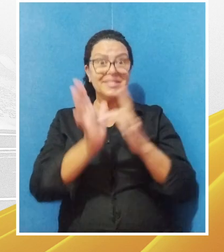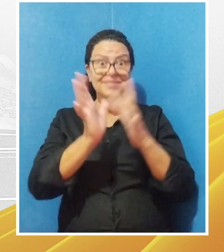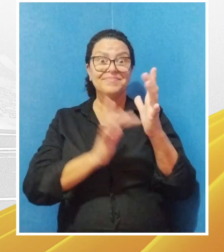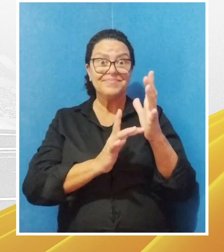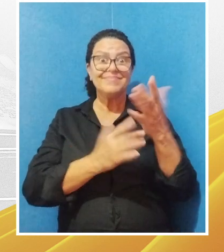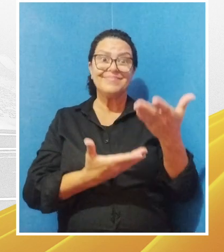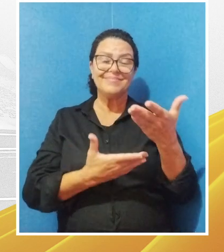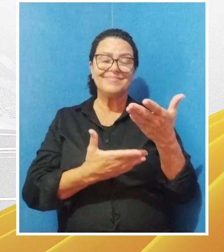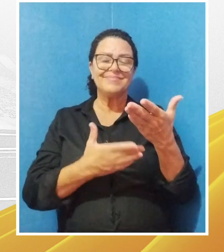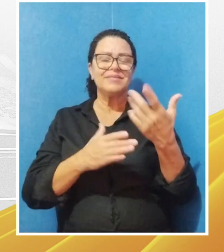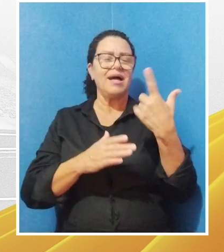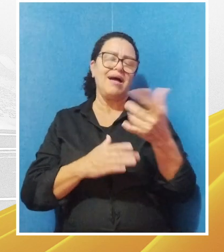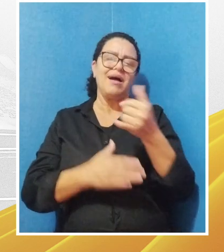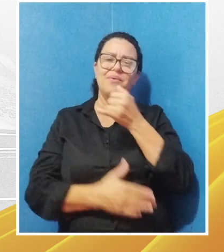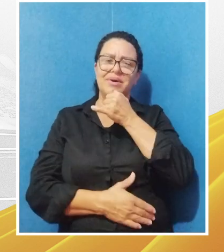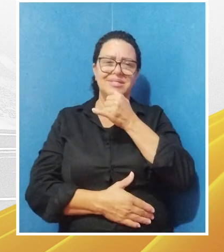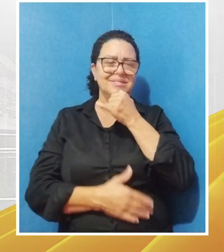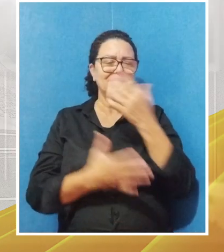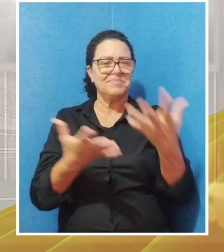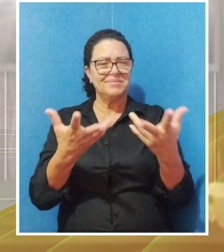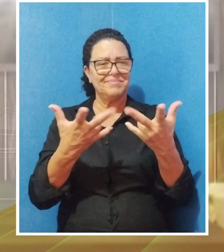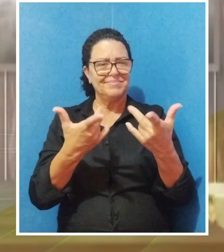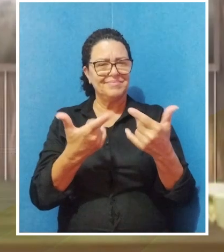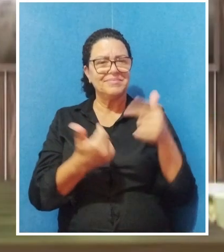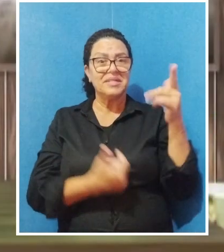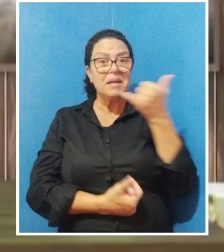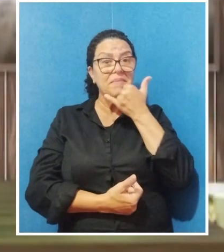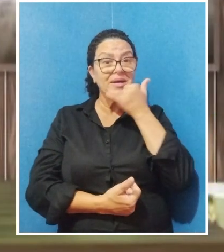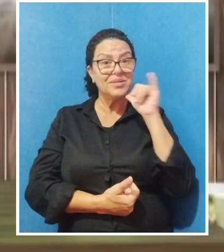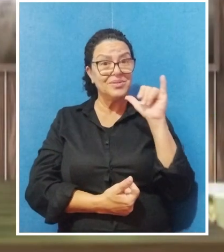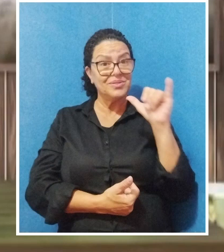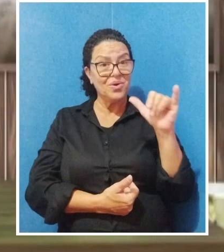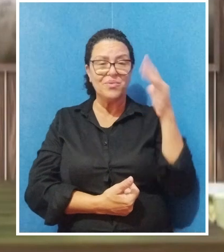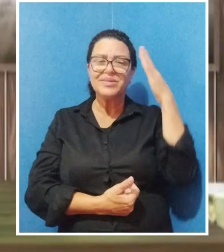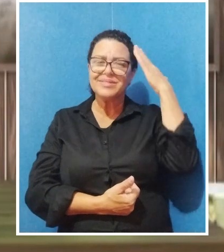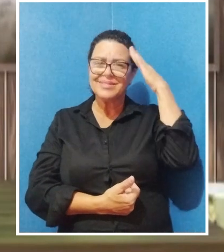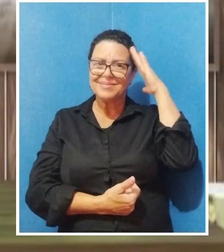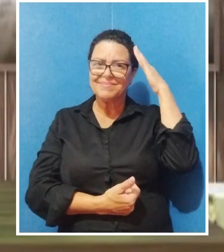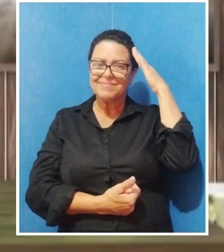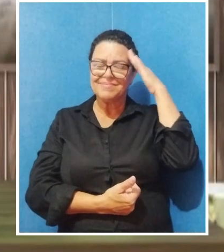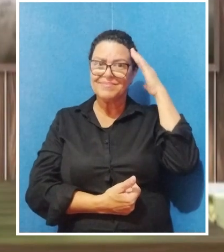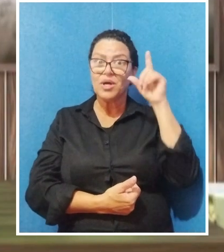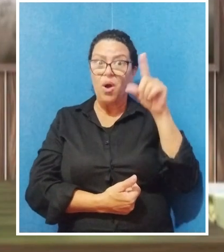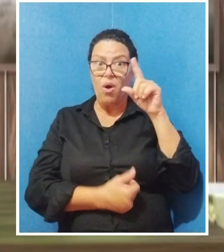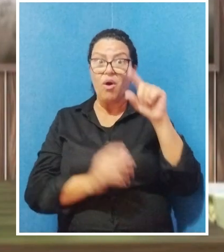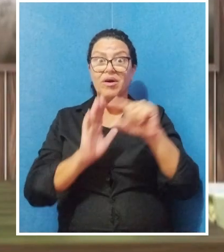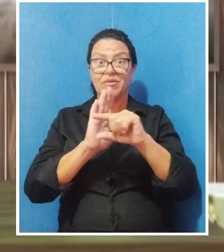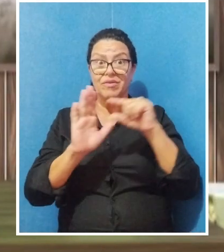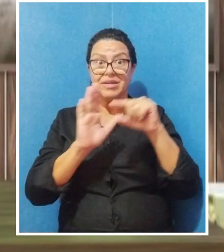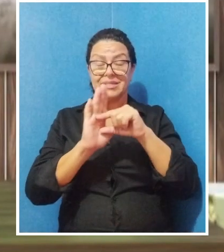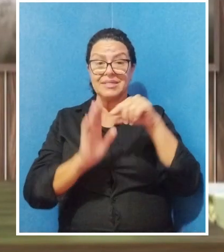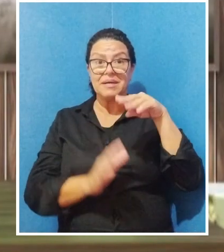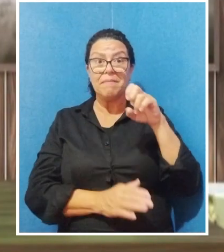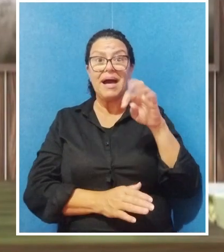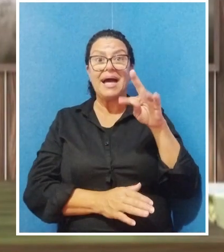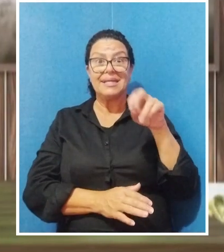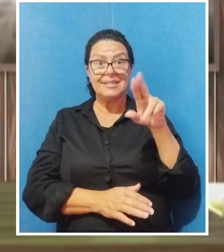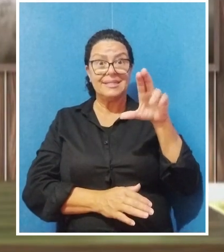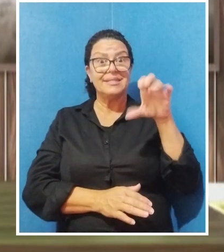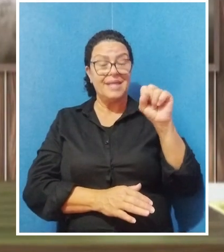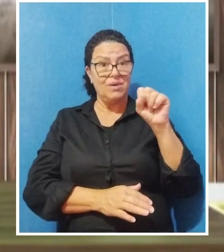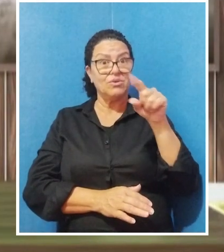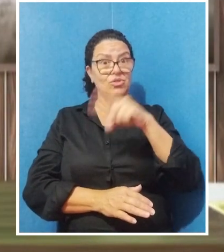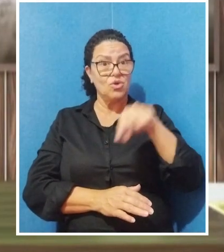Cristo é o nosso exemplo de humildade. Ele perdoa. Ele entende. Ouça um versículo em Mateus 11.